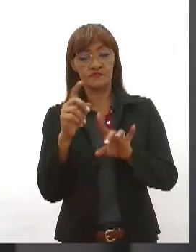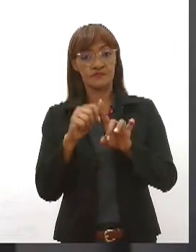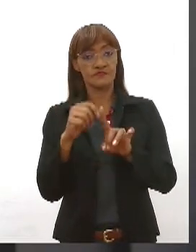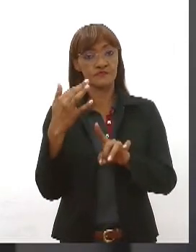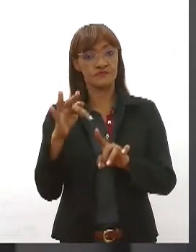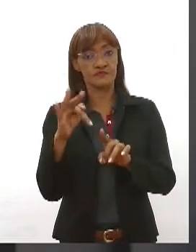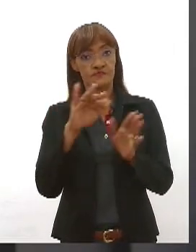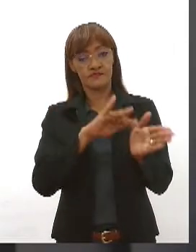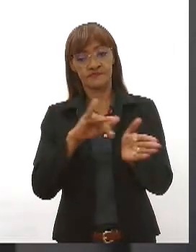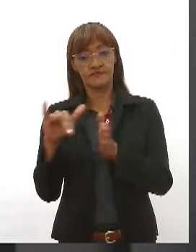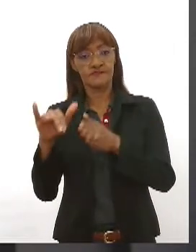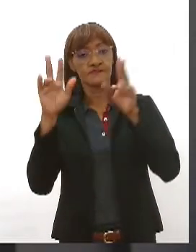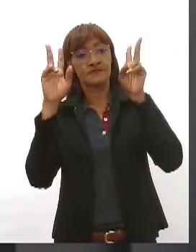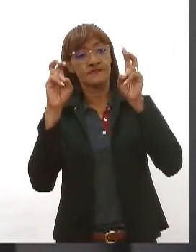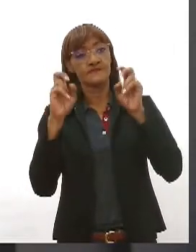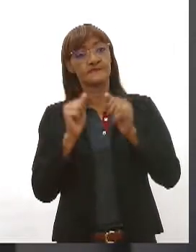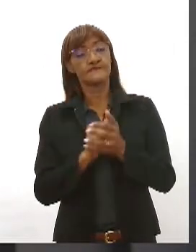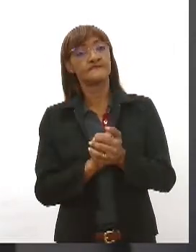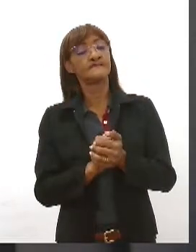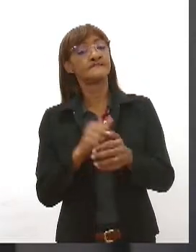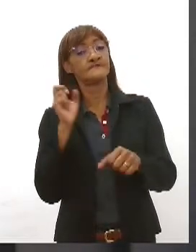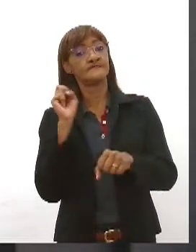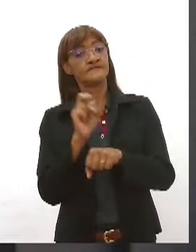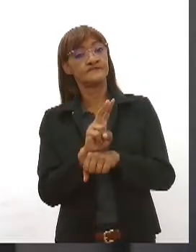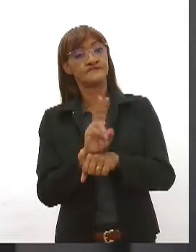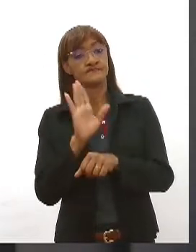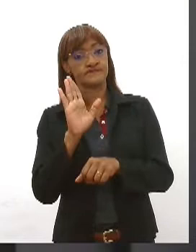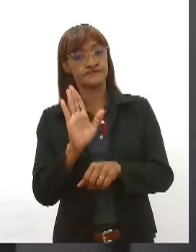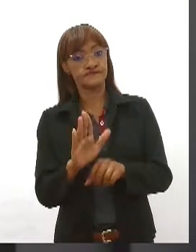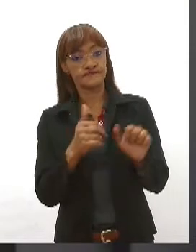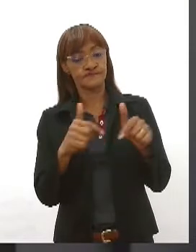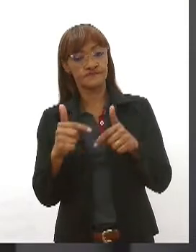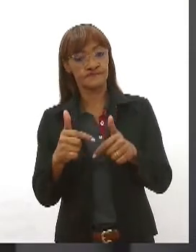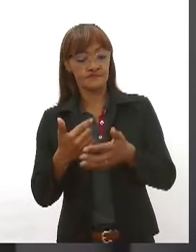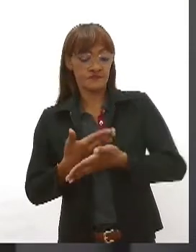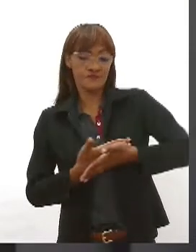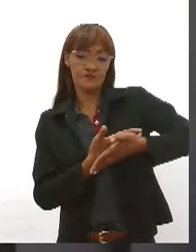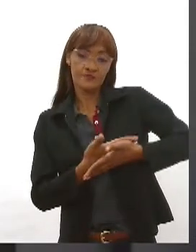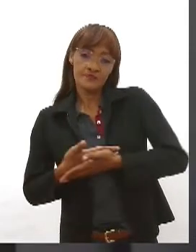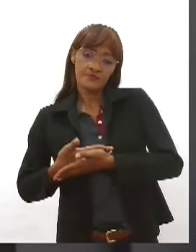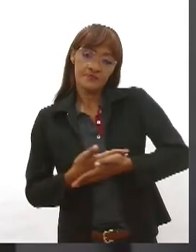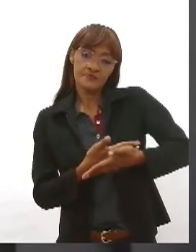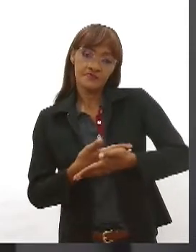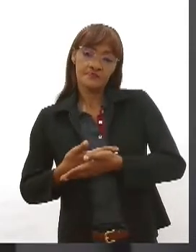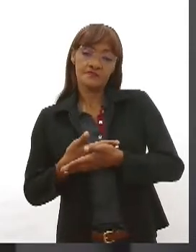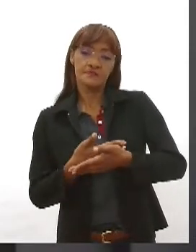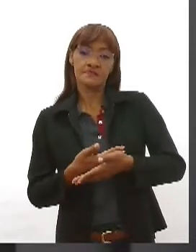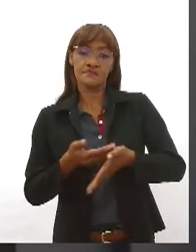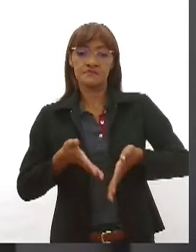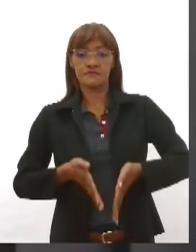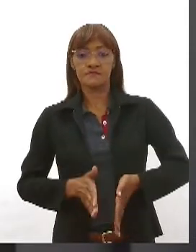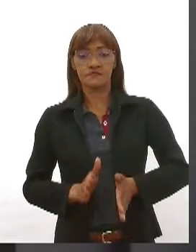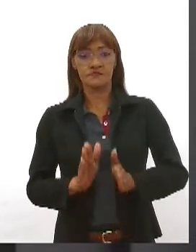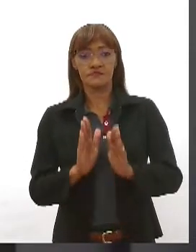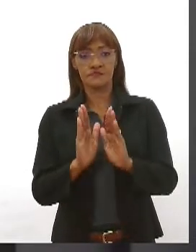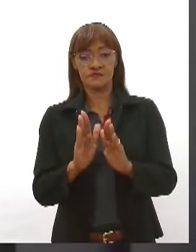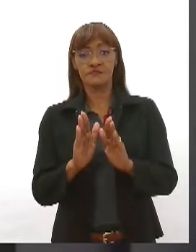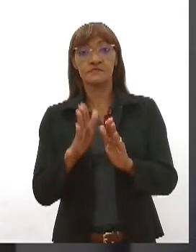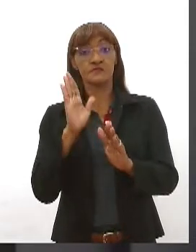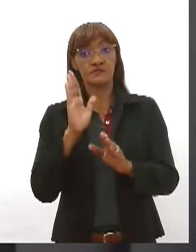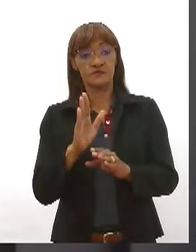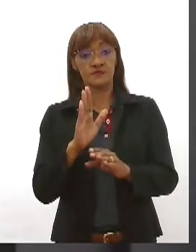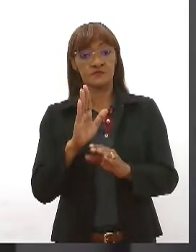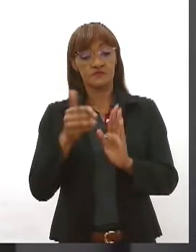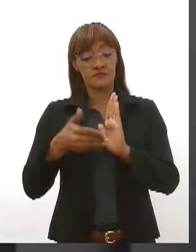sobre serviço. Os bebês que nascem na maternidade Nossa Senhora de Lourdes já podem sair como cidadãos de